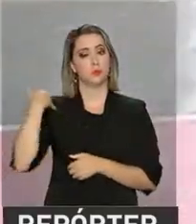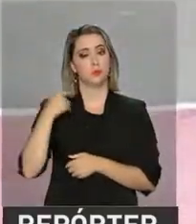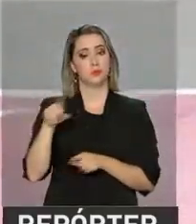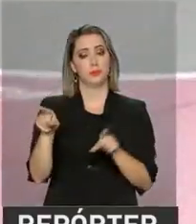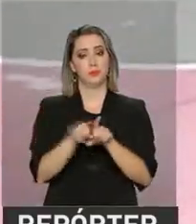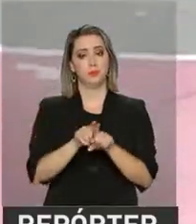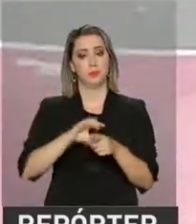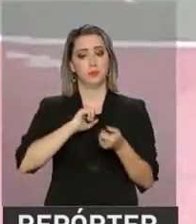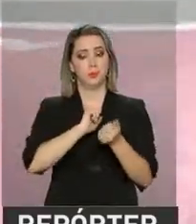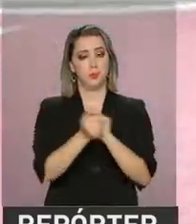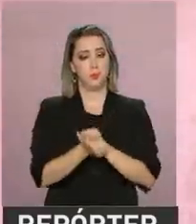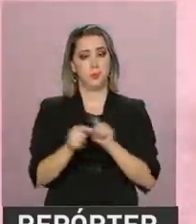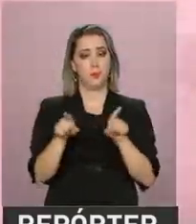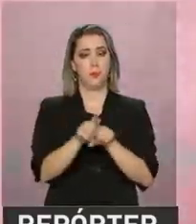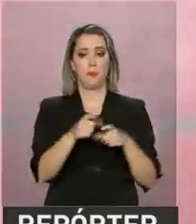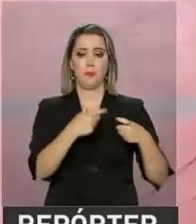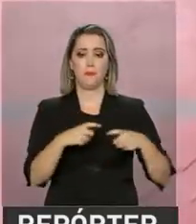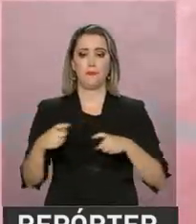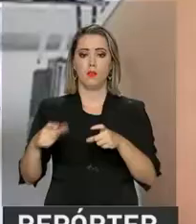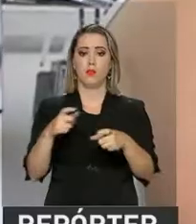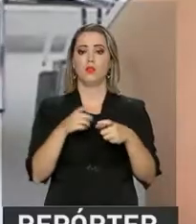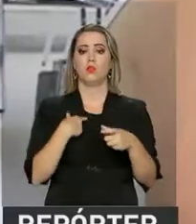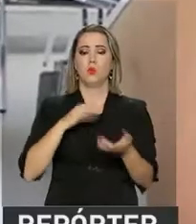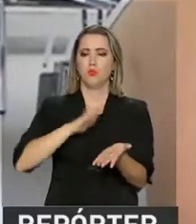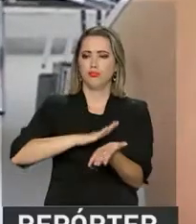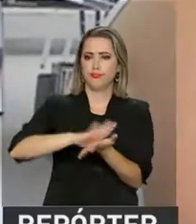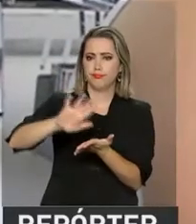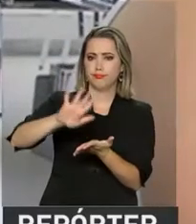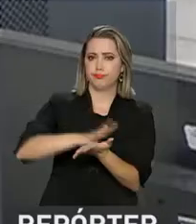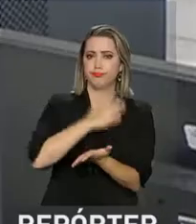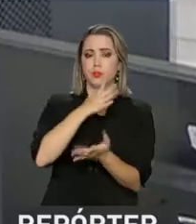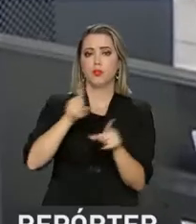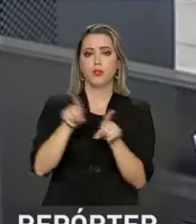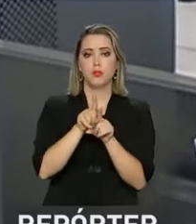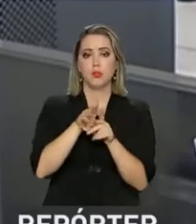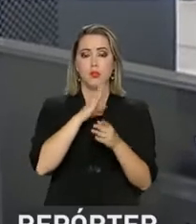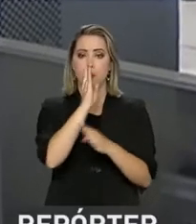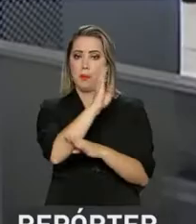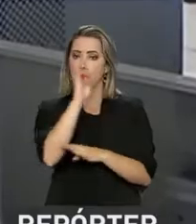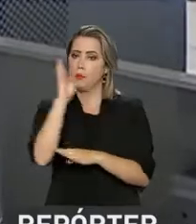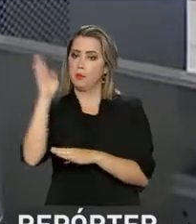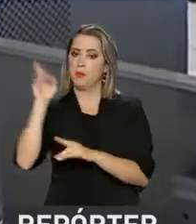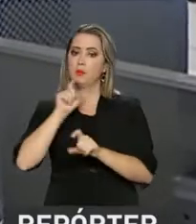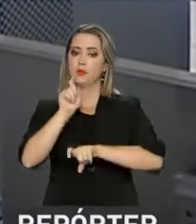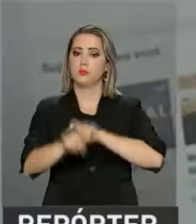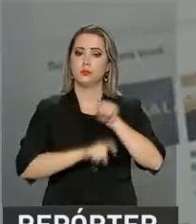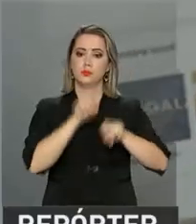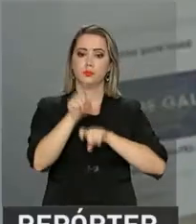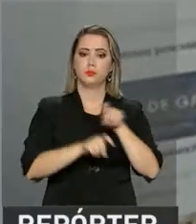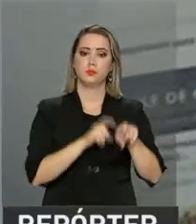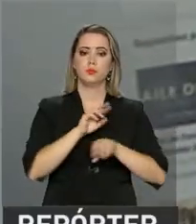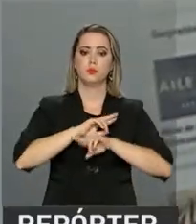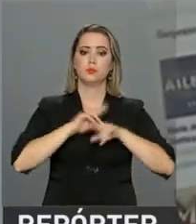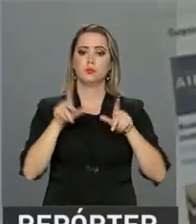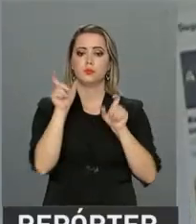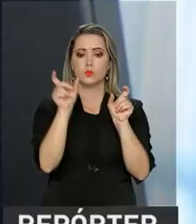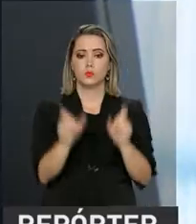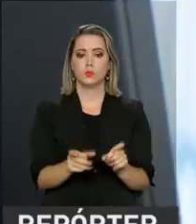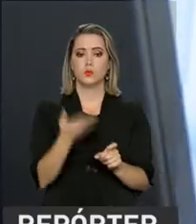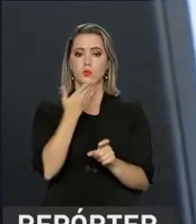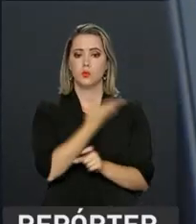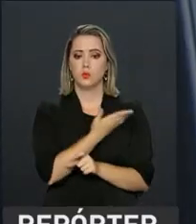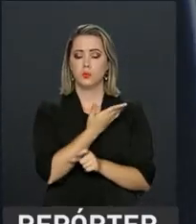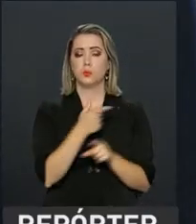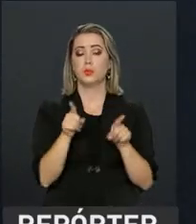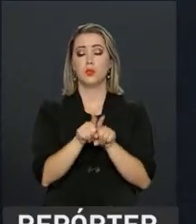Além dos esportes na quadra, tem pista de skate, biblioteca e telecentro com computadores. Para muita gente, como o pedreiro